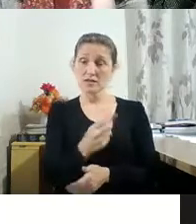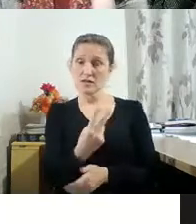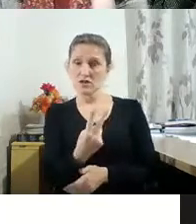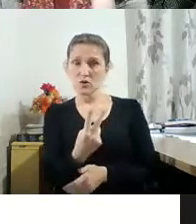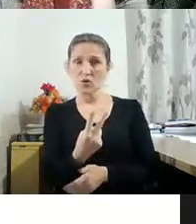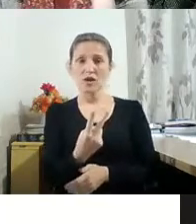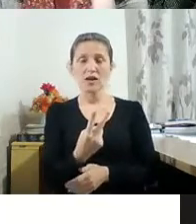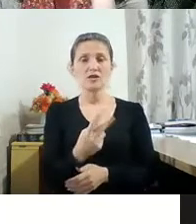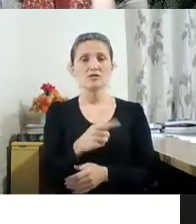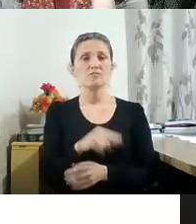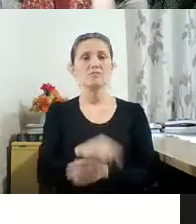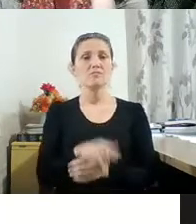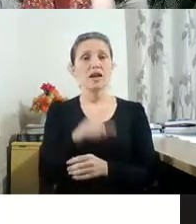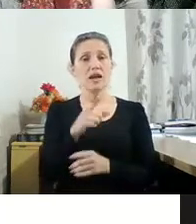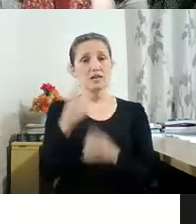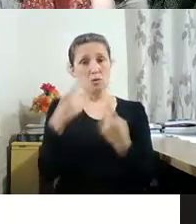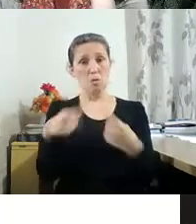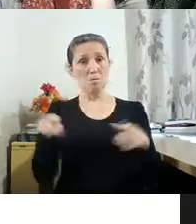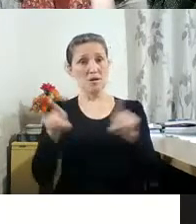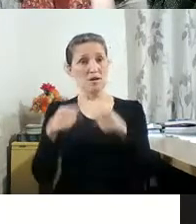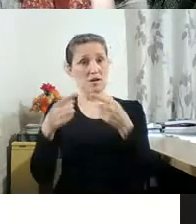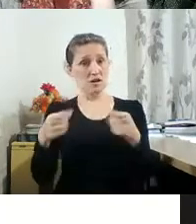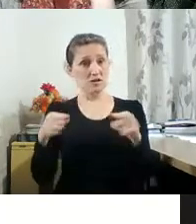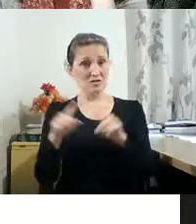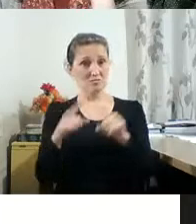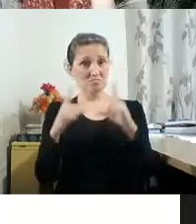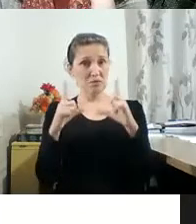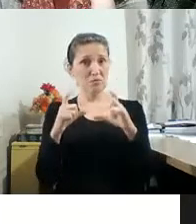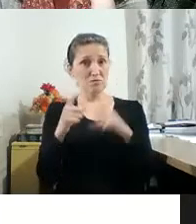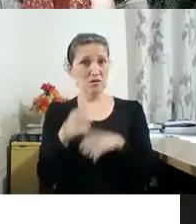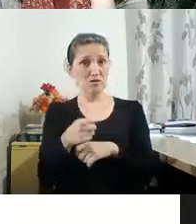o maestro que já faz parte desse